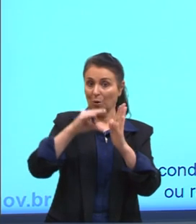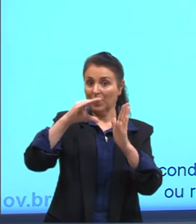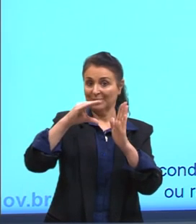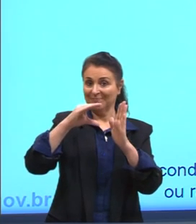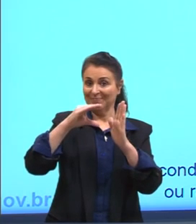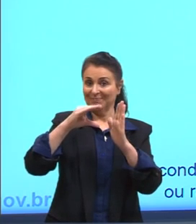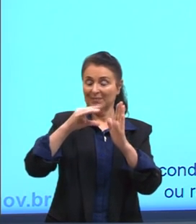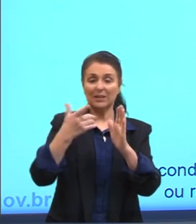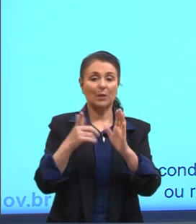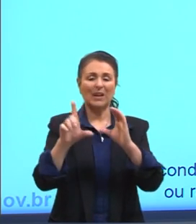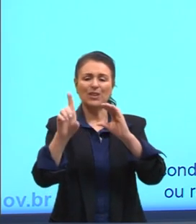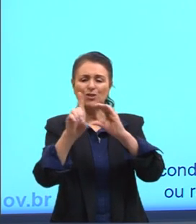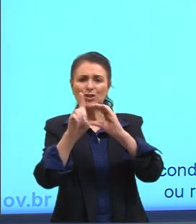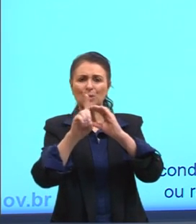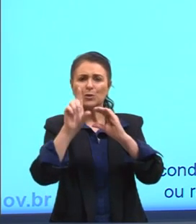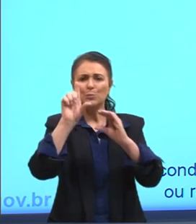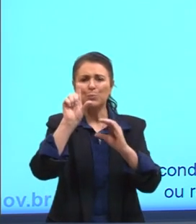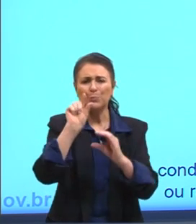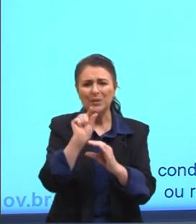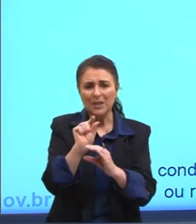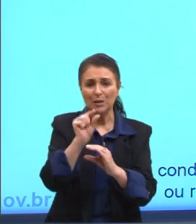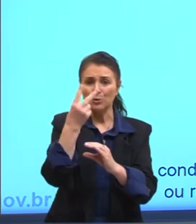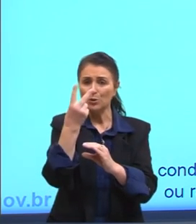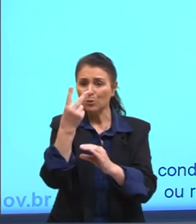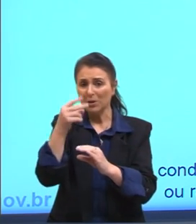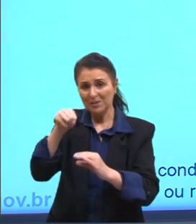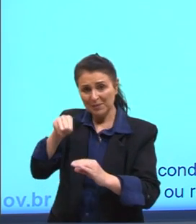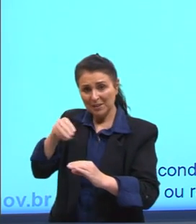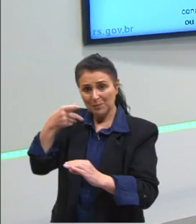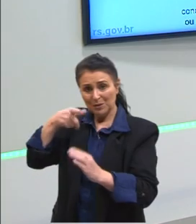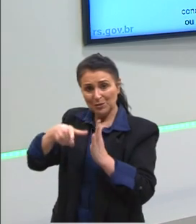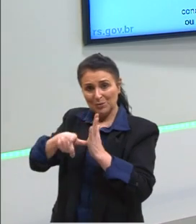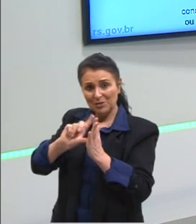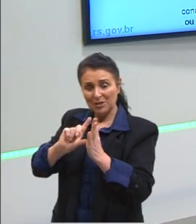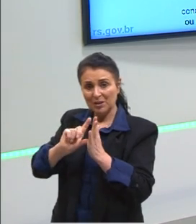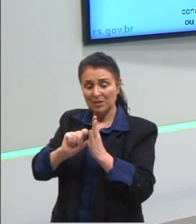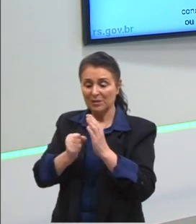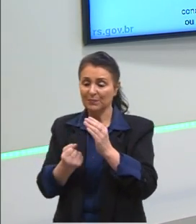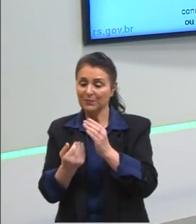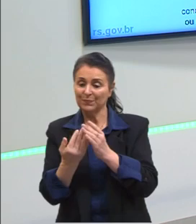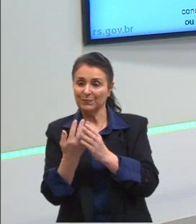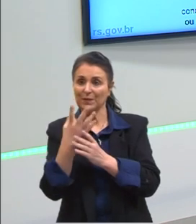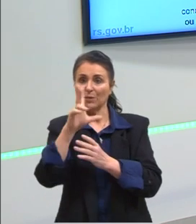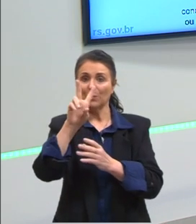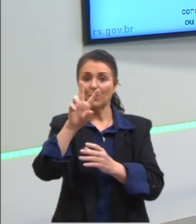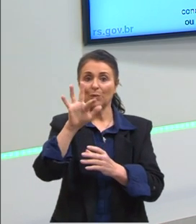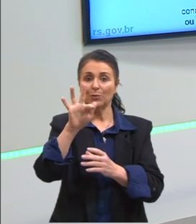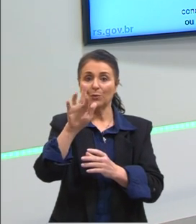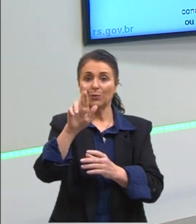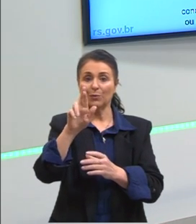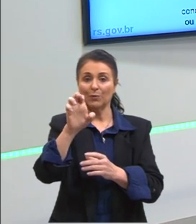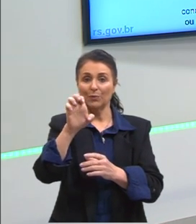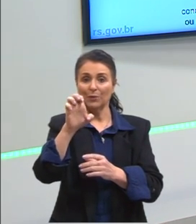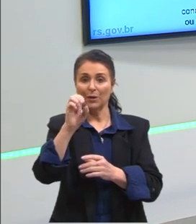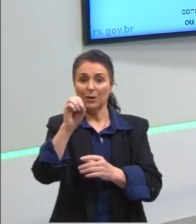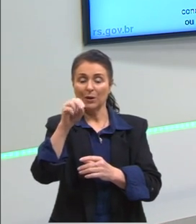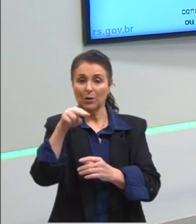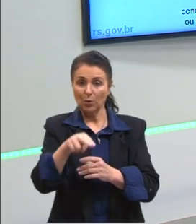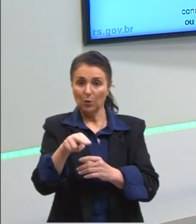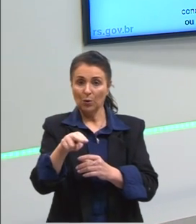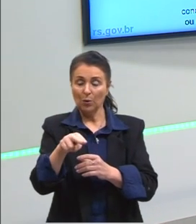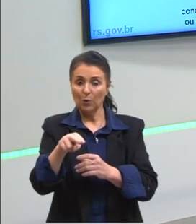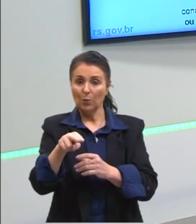é mais aquele diâmetro pequenininho, né? Aquela finurinha, tá? Com a vaporização do freon em alta, em baixa pressão, a